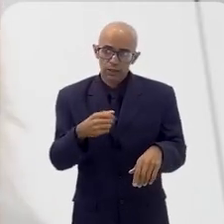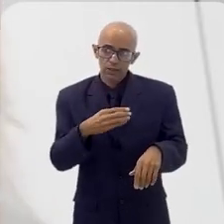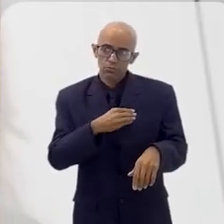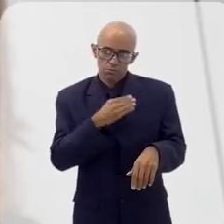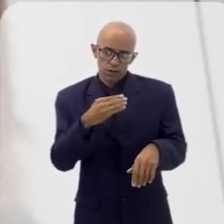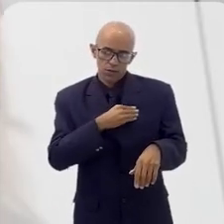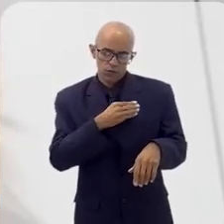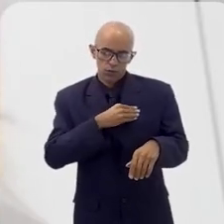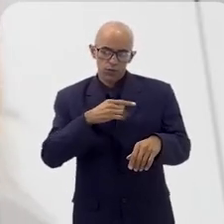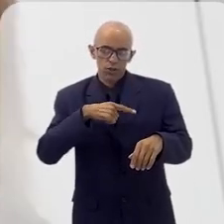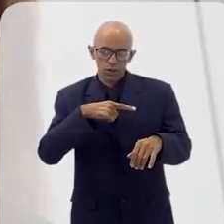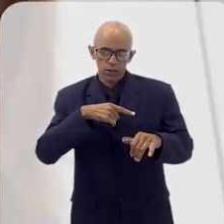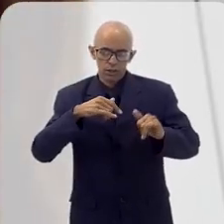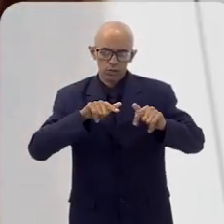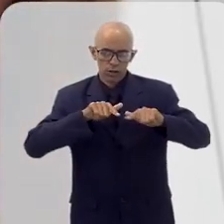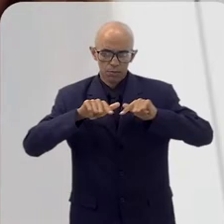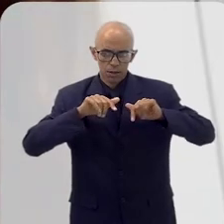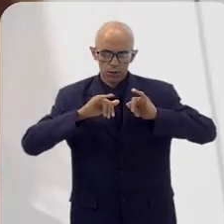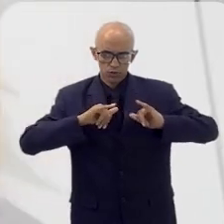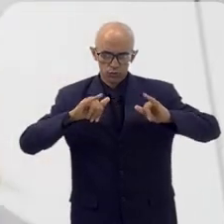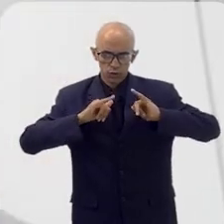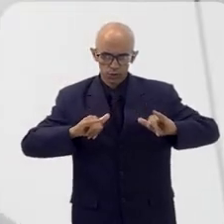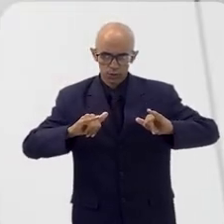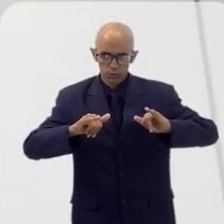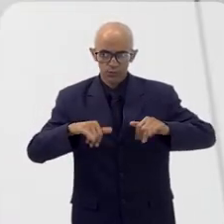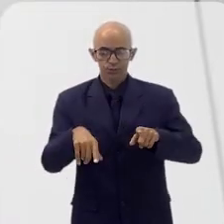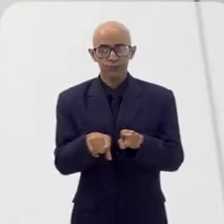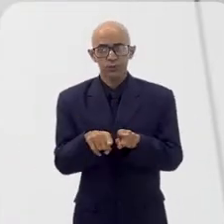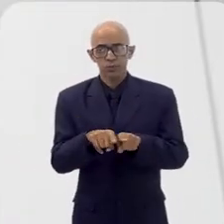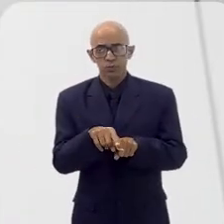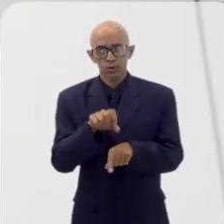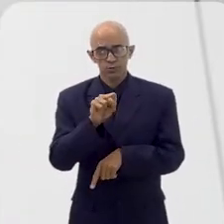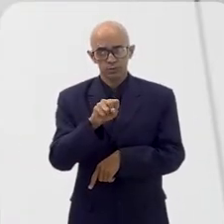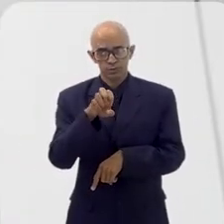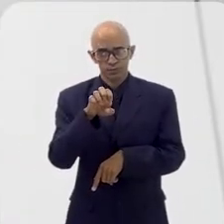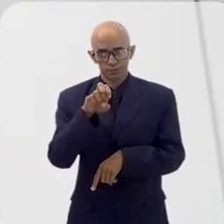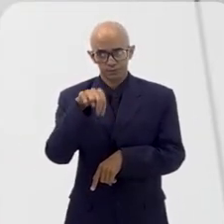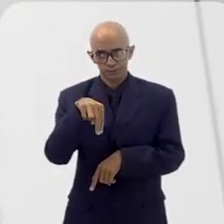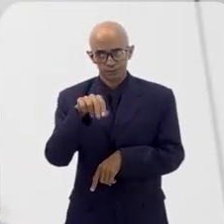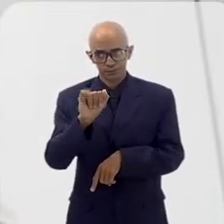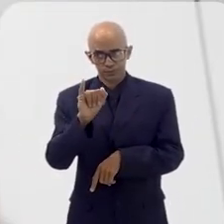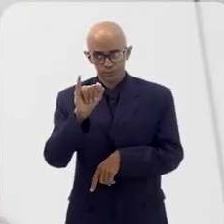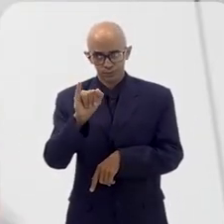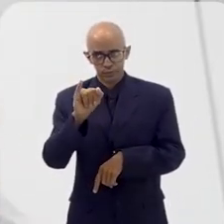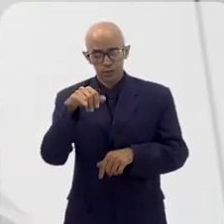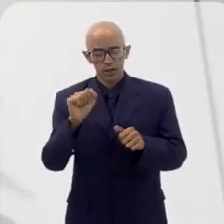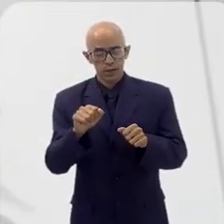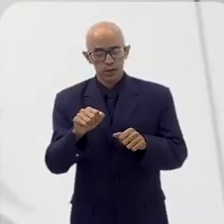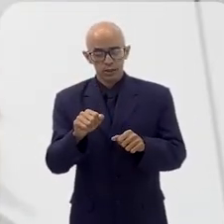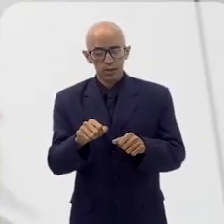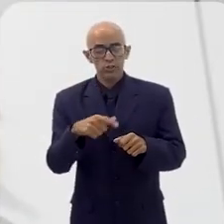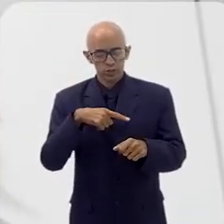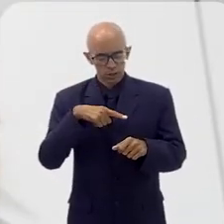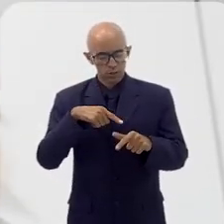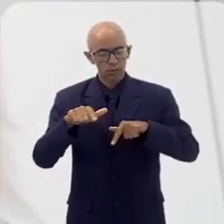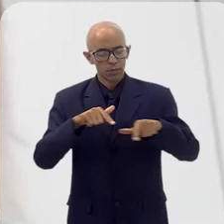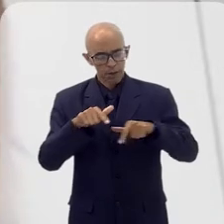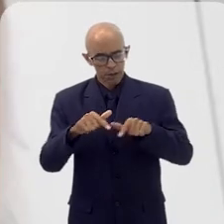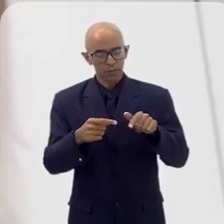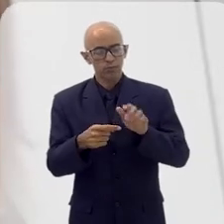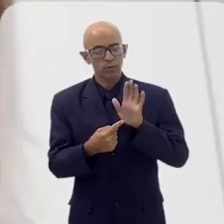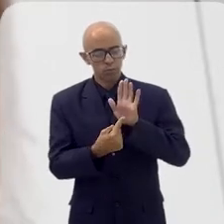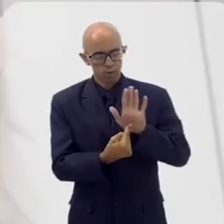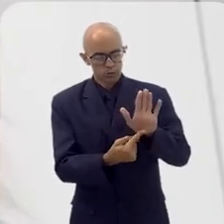benefícios. Então, tem um trabalho nosso também de divulgação, e nós também temos um trabalho no Senai, de realmente até as empresas fazerem um